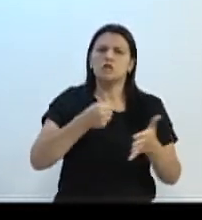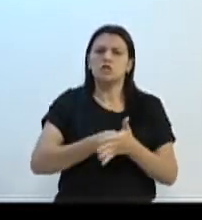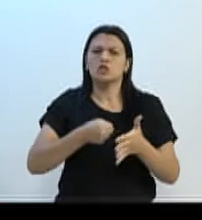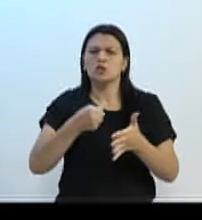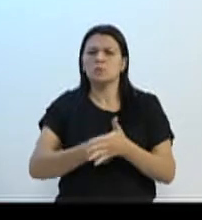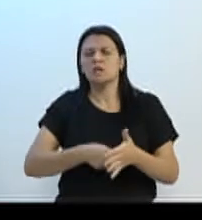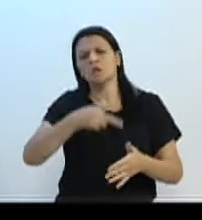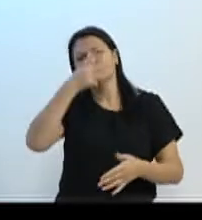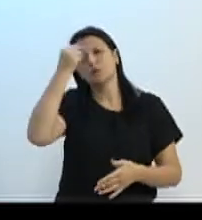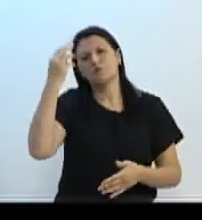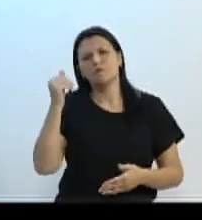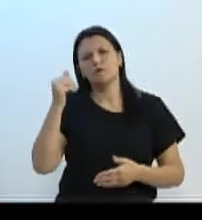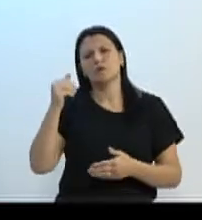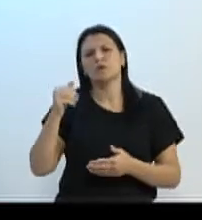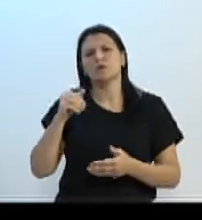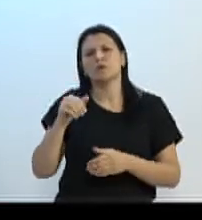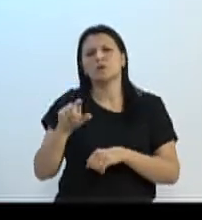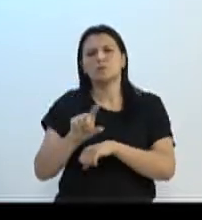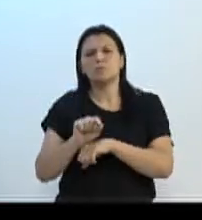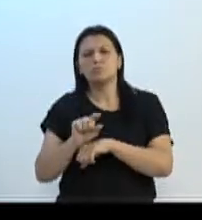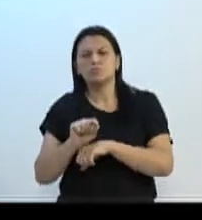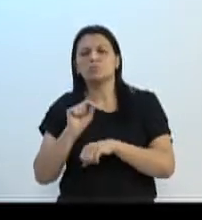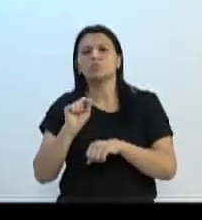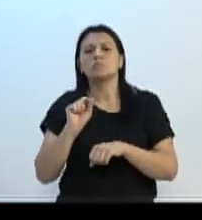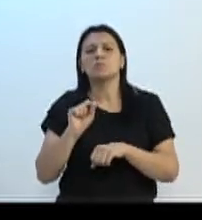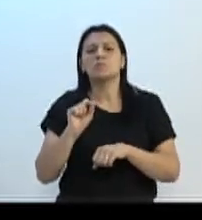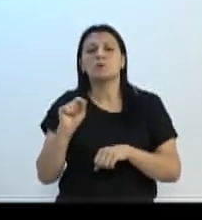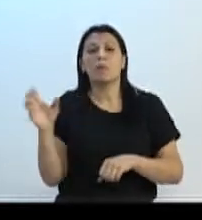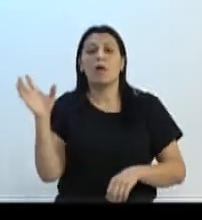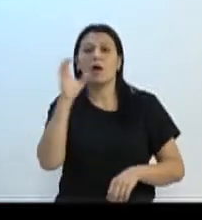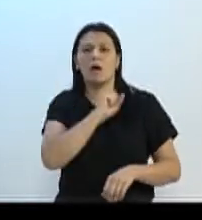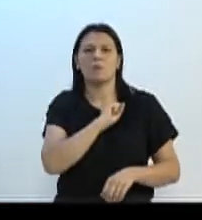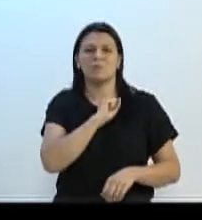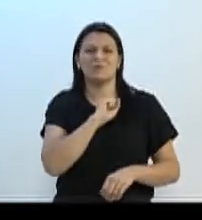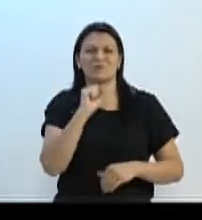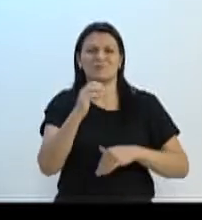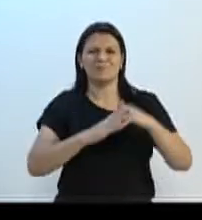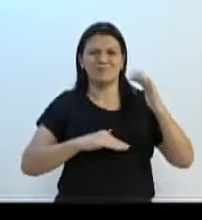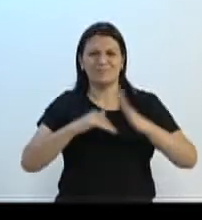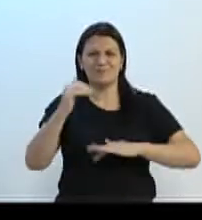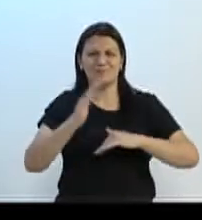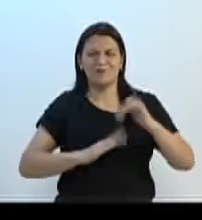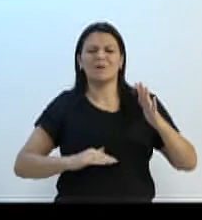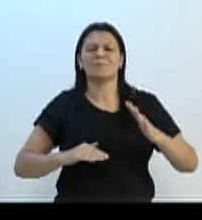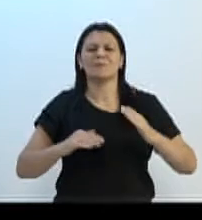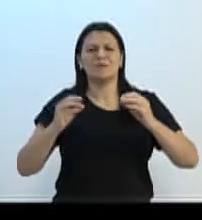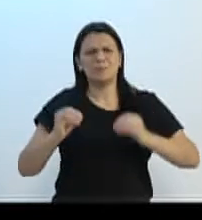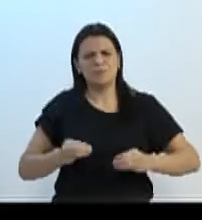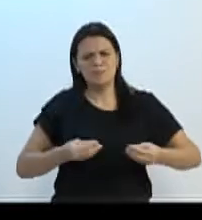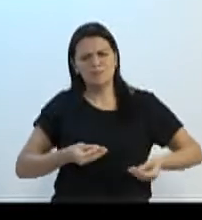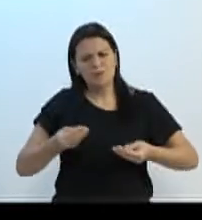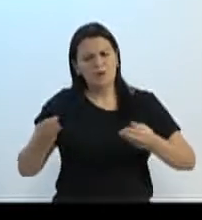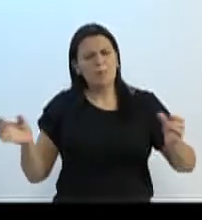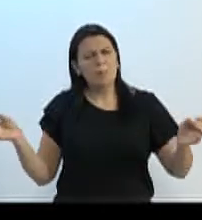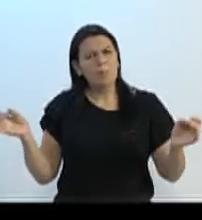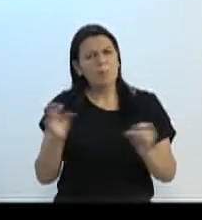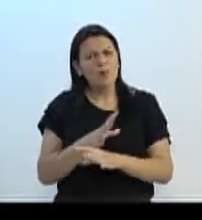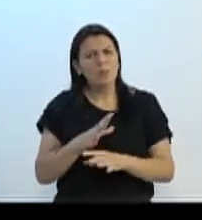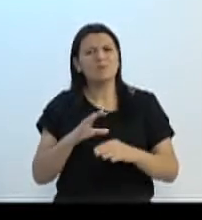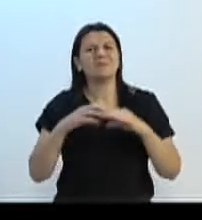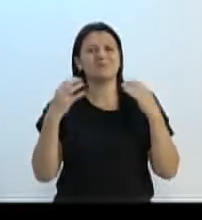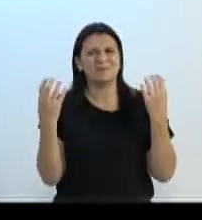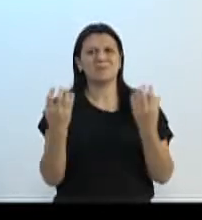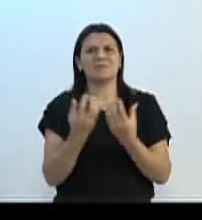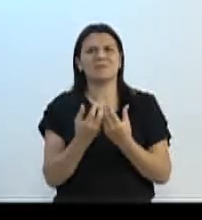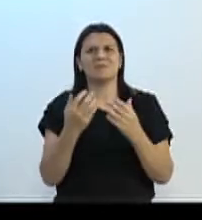cobrado da Secretaria de Educação, para que agilize essas obras e realmente possa o mais possível entregar para a comunidade, entregar para as